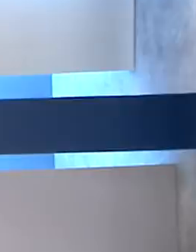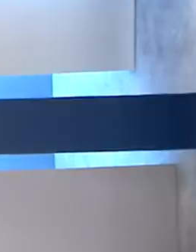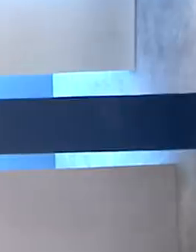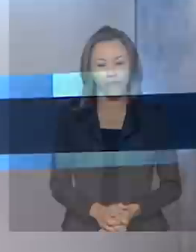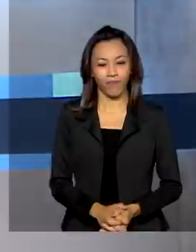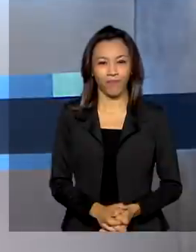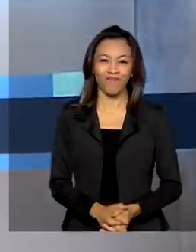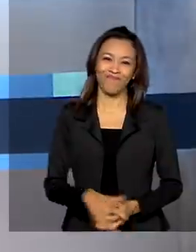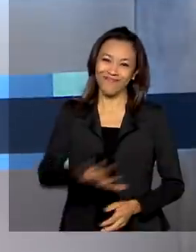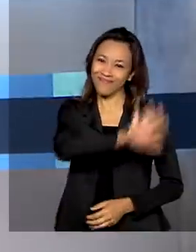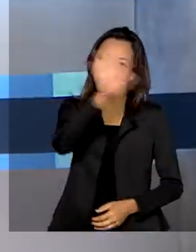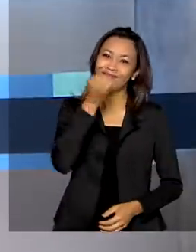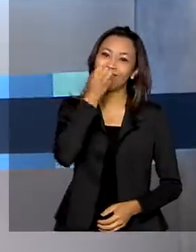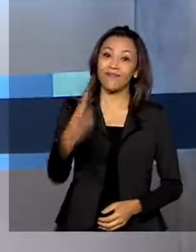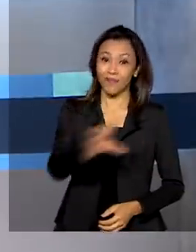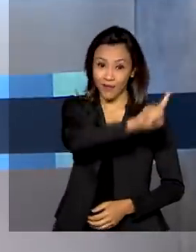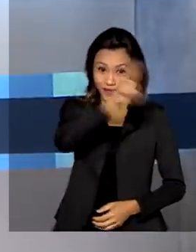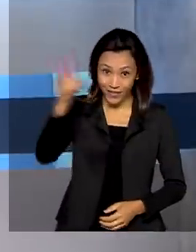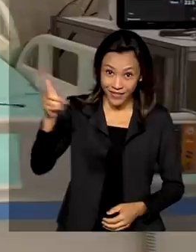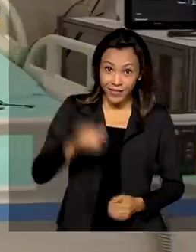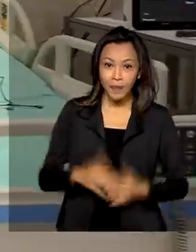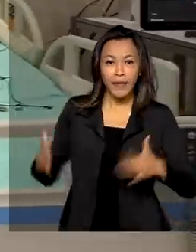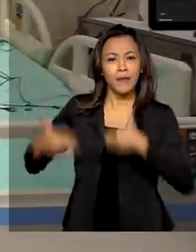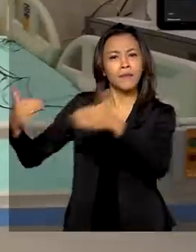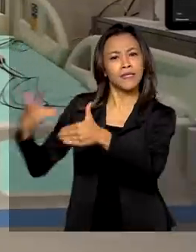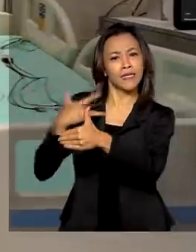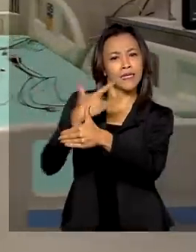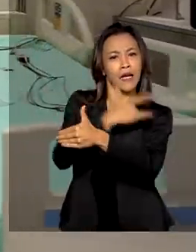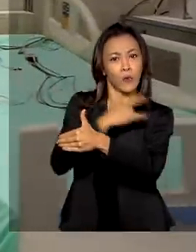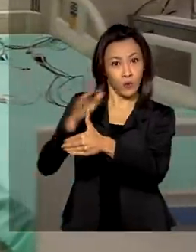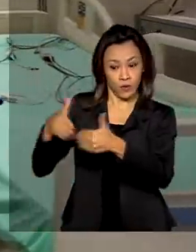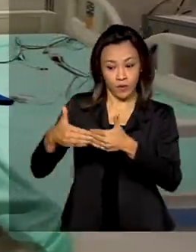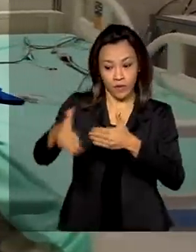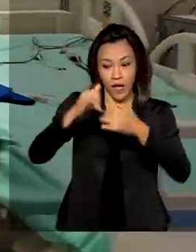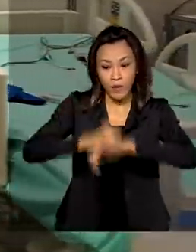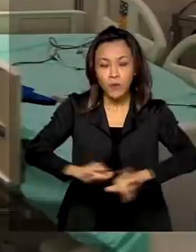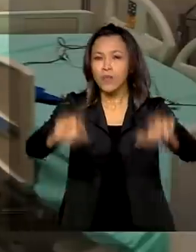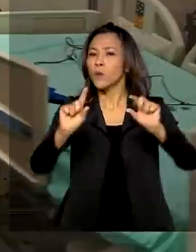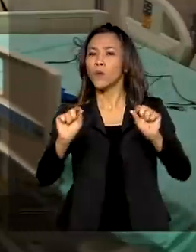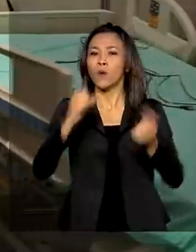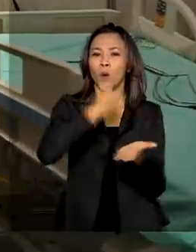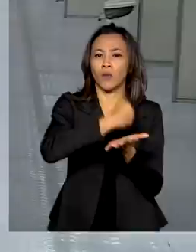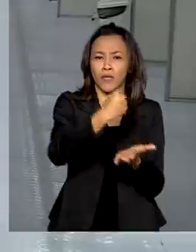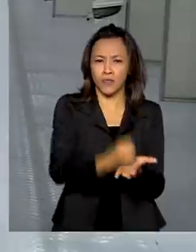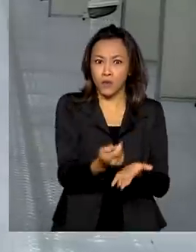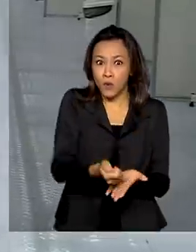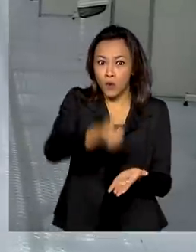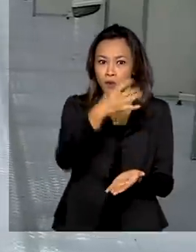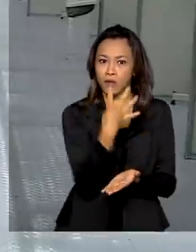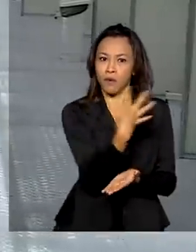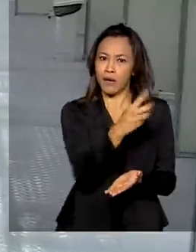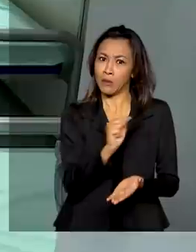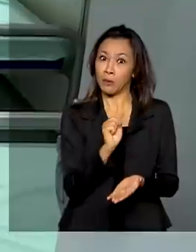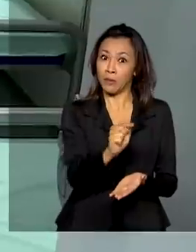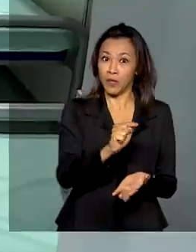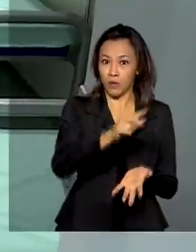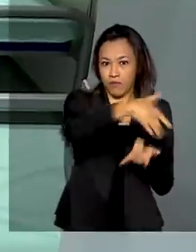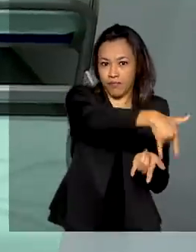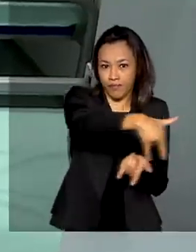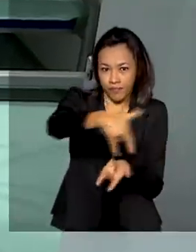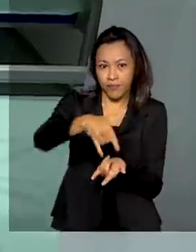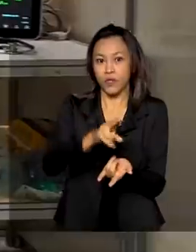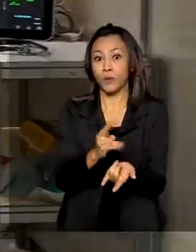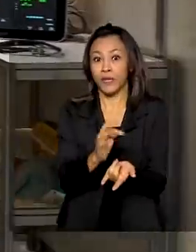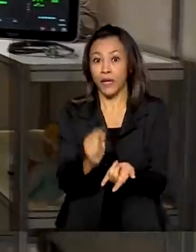Olá, bom dia! Ministério da Saúde anuncia a contratação de quase 4 mil leitos de UTI para